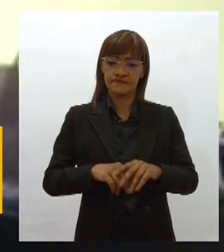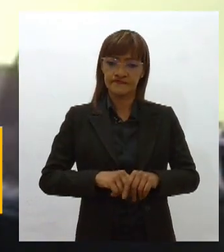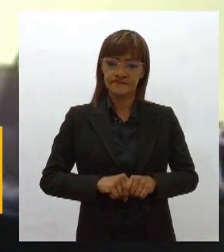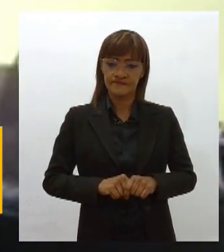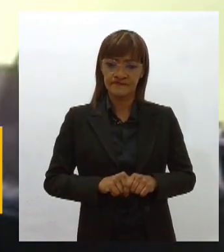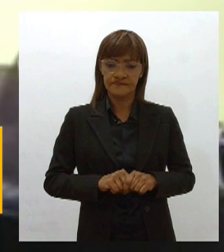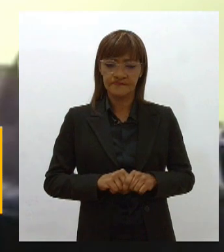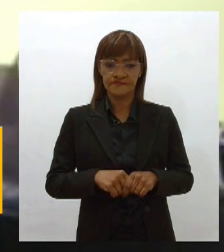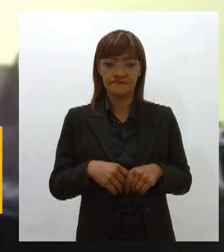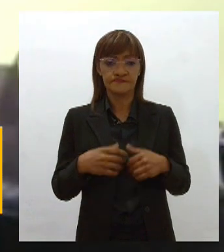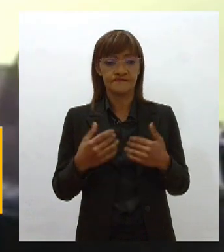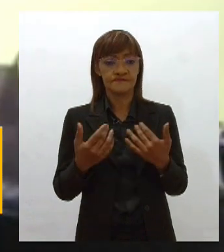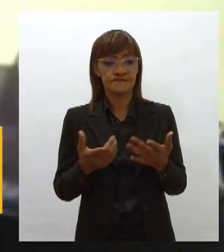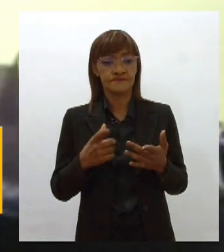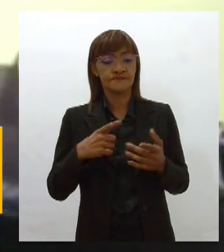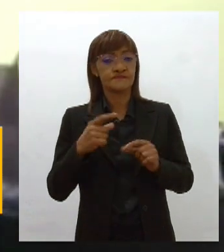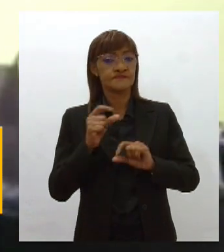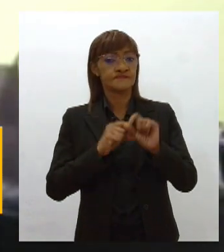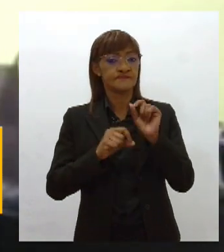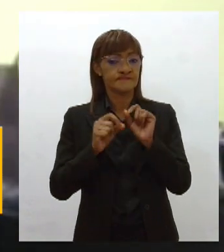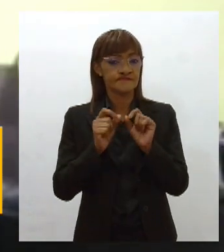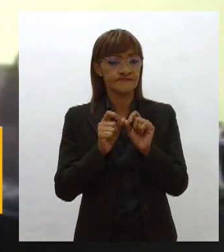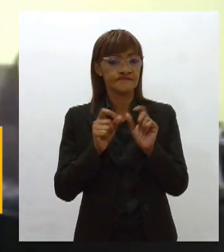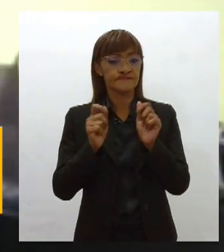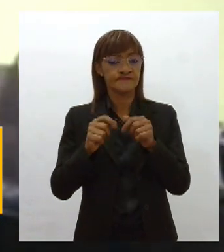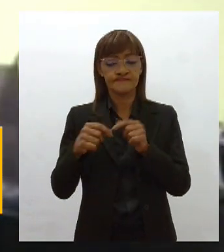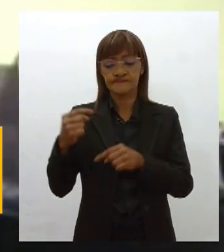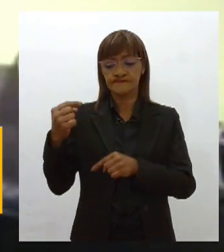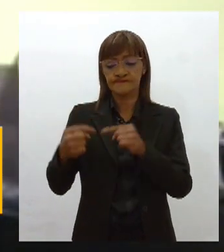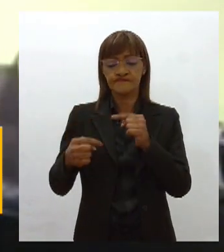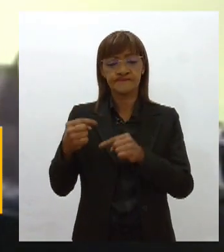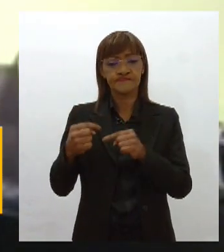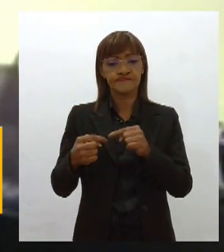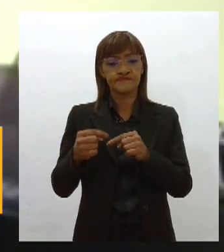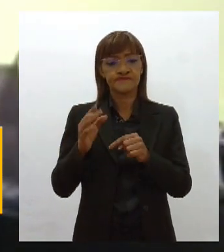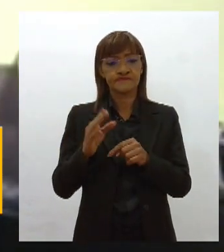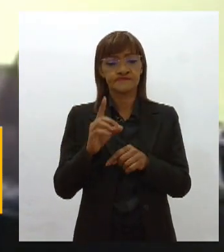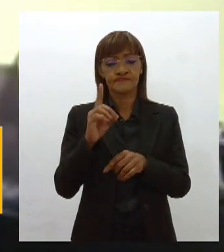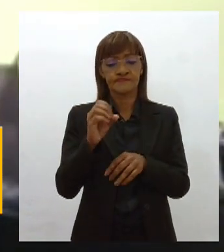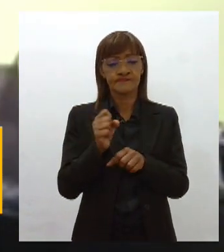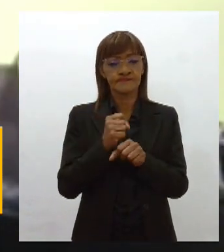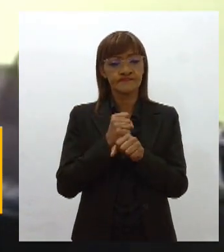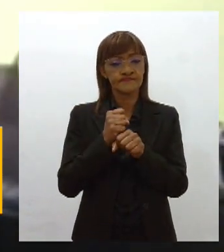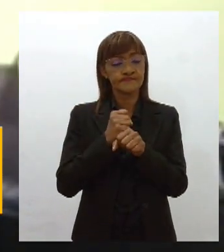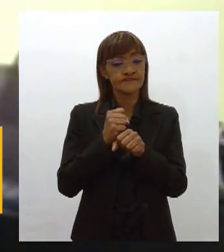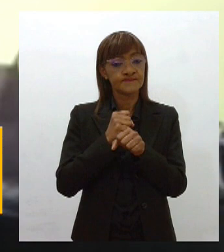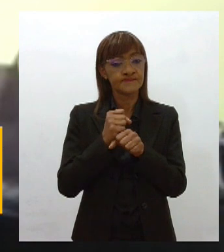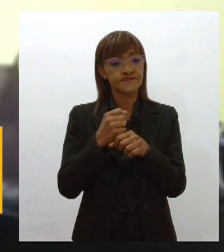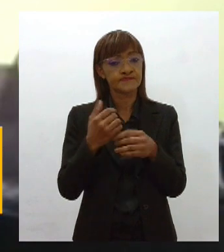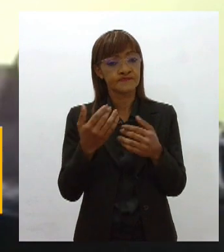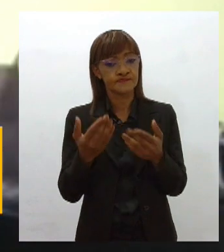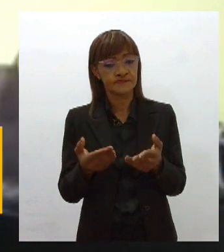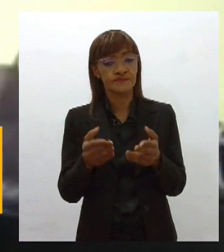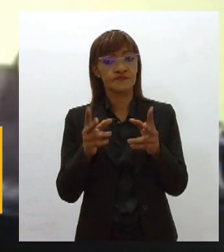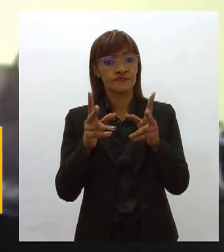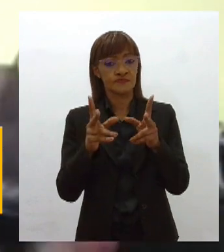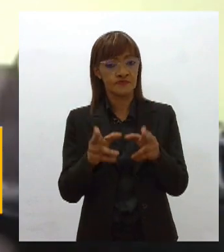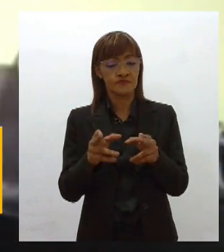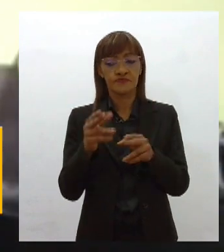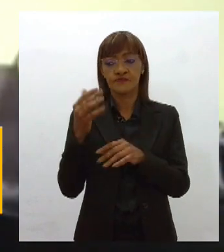reza as diretrizes para a política de cultura por dez anos em cada Estado da Federação, assim como o Federal,